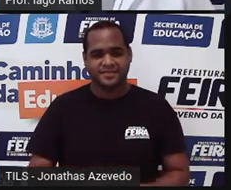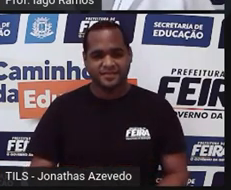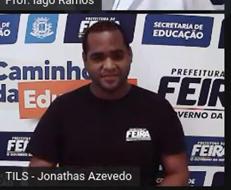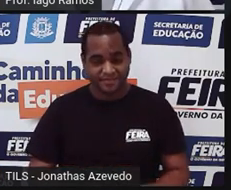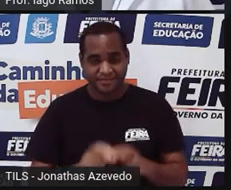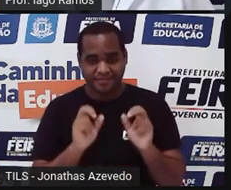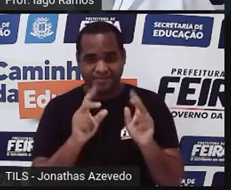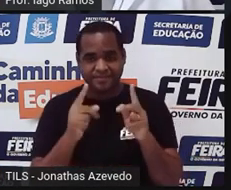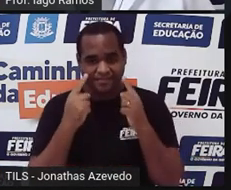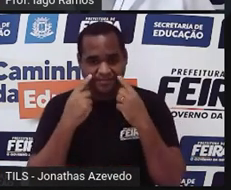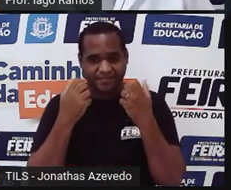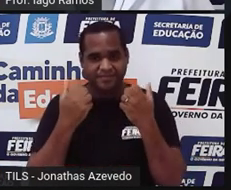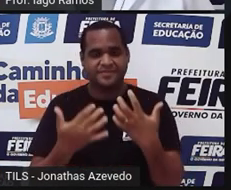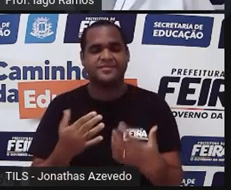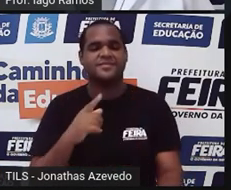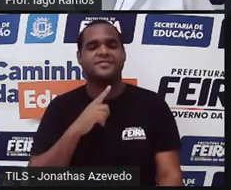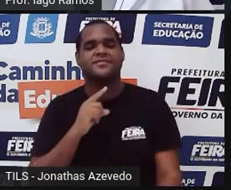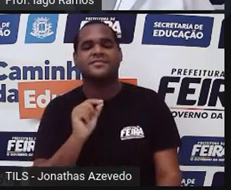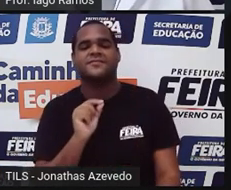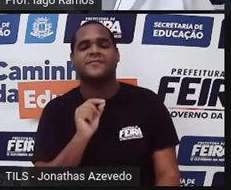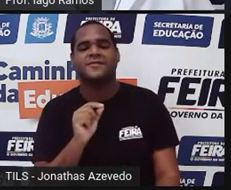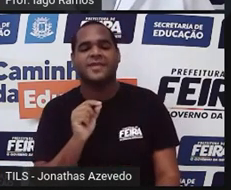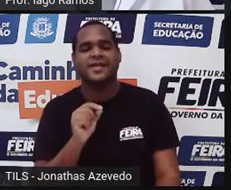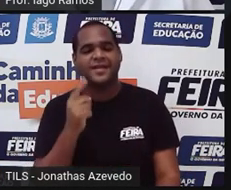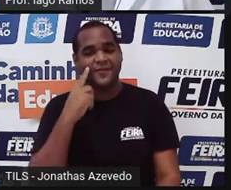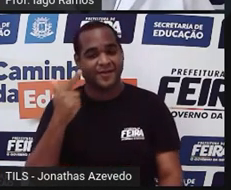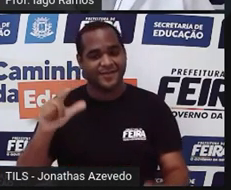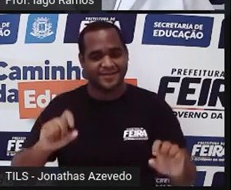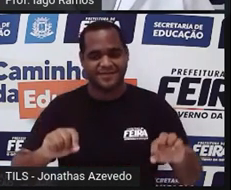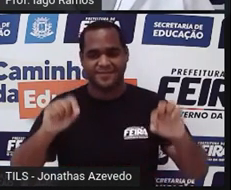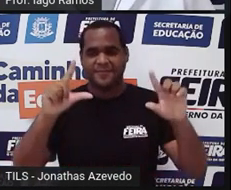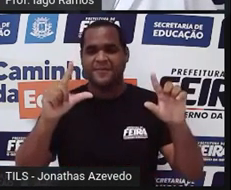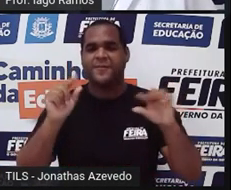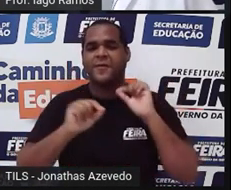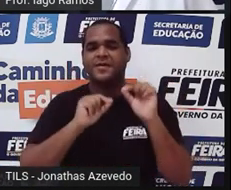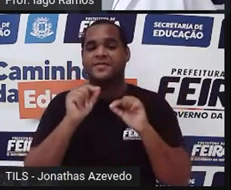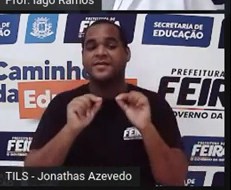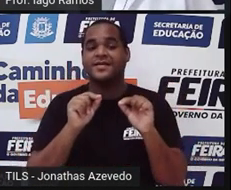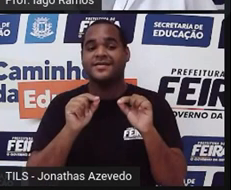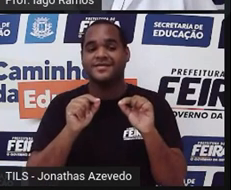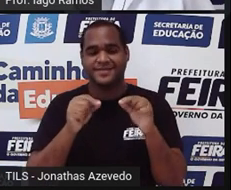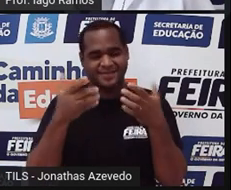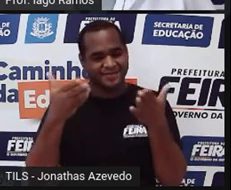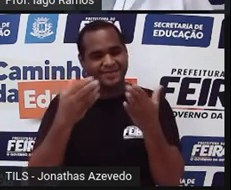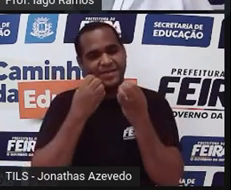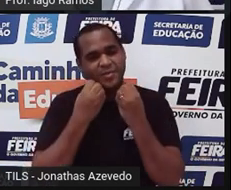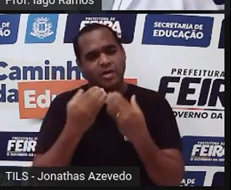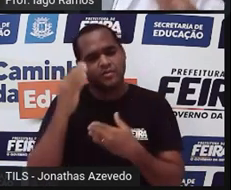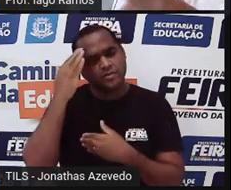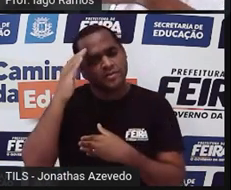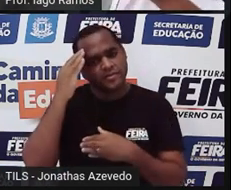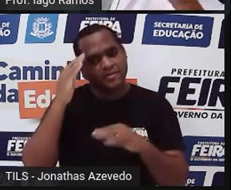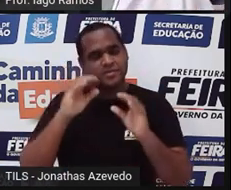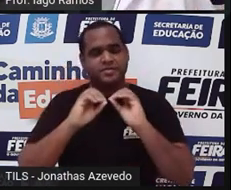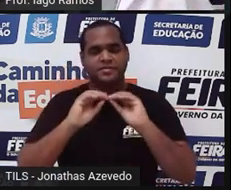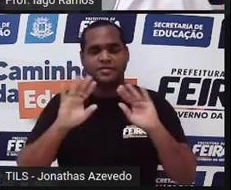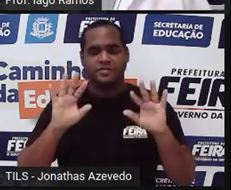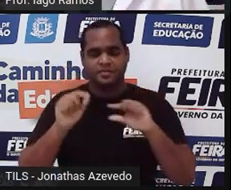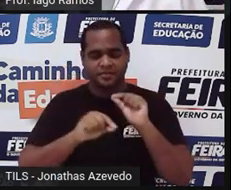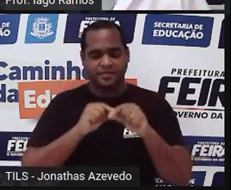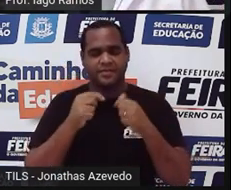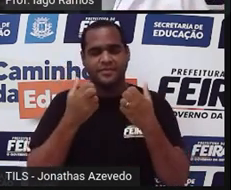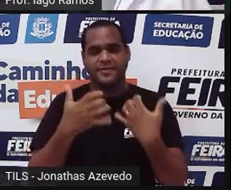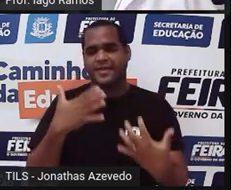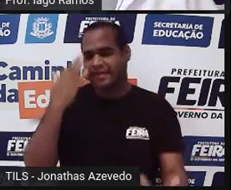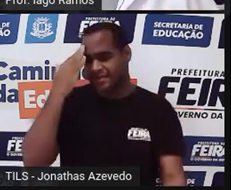Tá bom? Então vamos aqui, né? Próxima tela. Bom, entendeu o que a gente falou até aqui